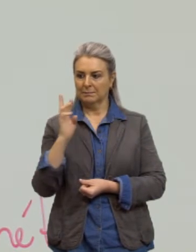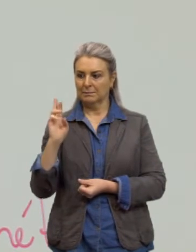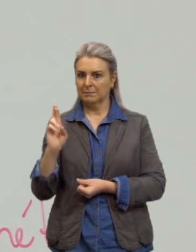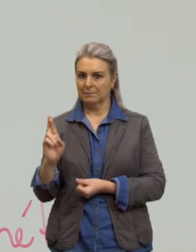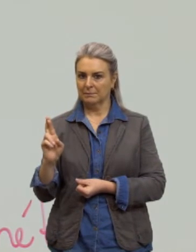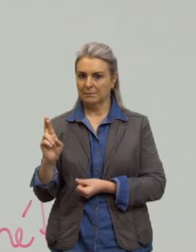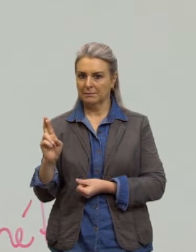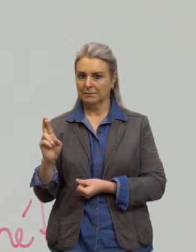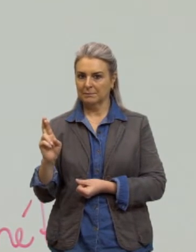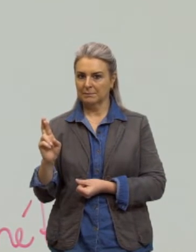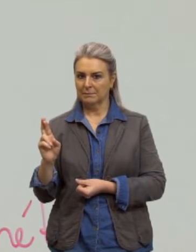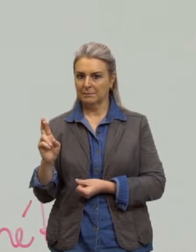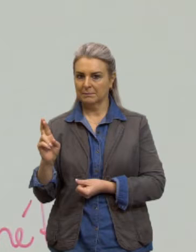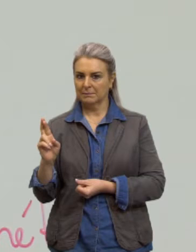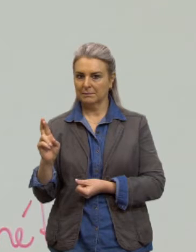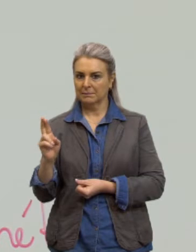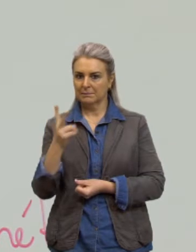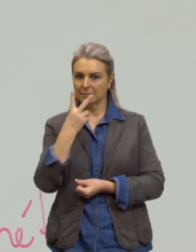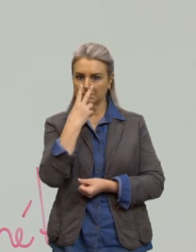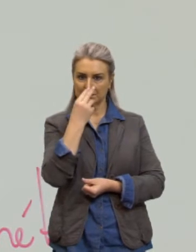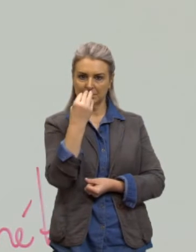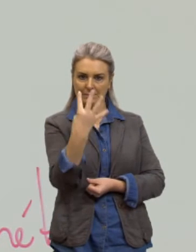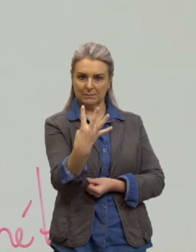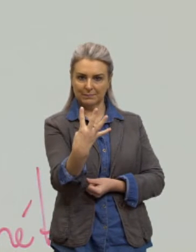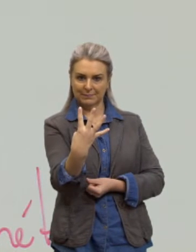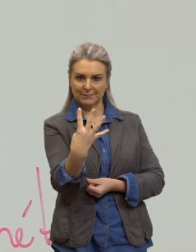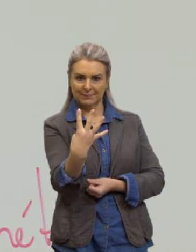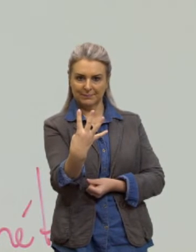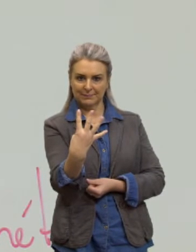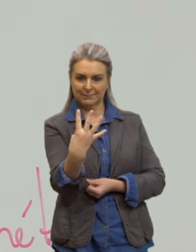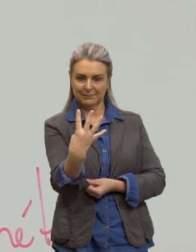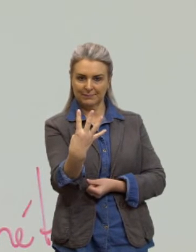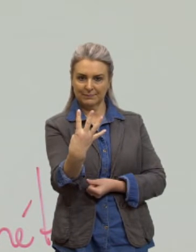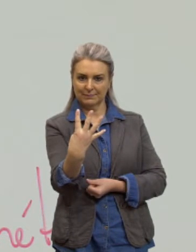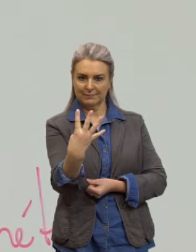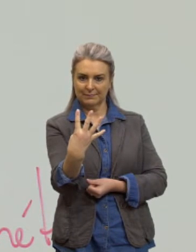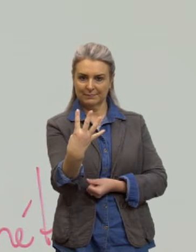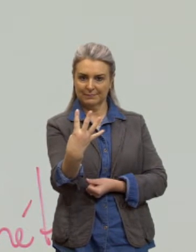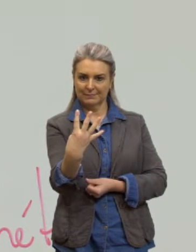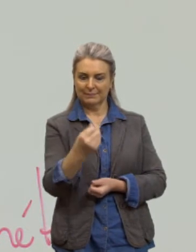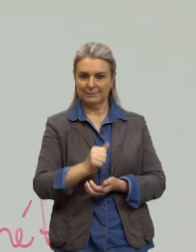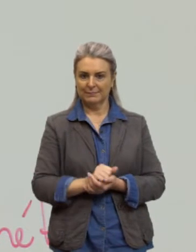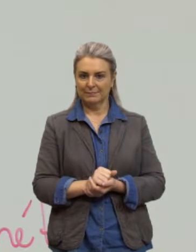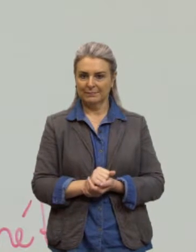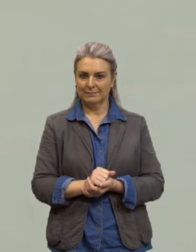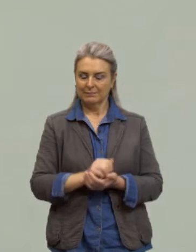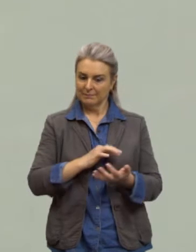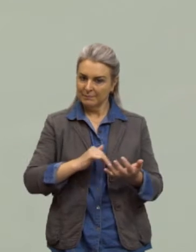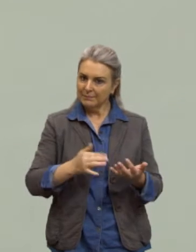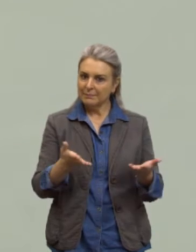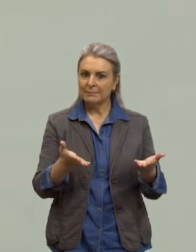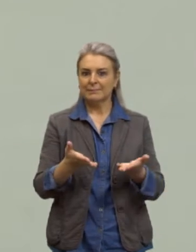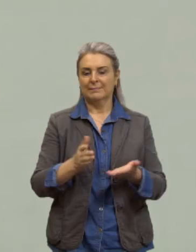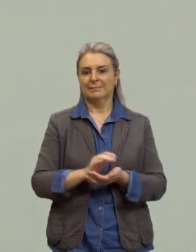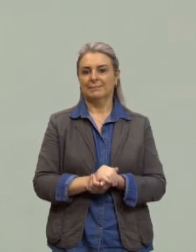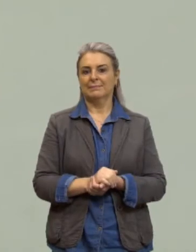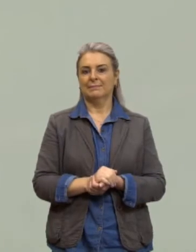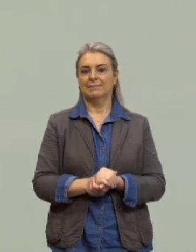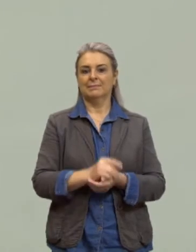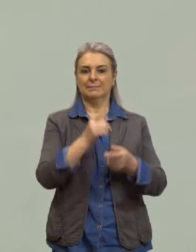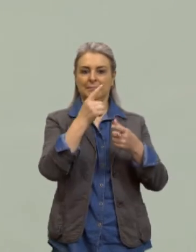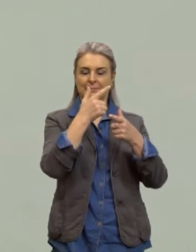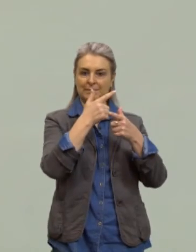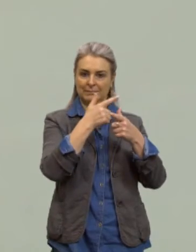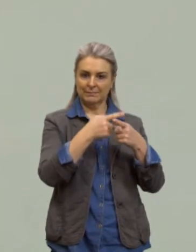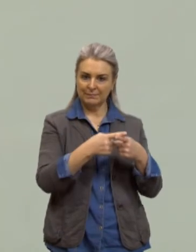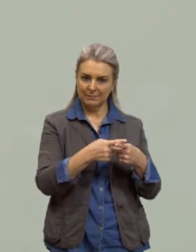é quatro certo? agora nós vamos fazer os cálculos ou seja nós temos uma multiplicação aqui